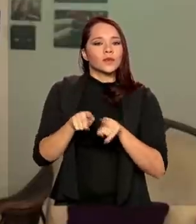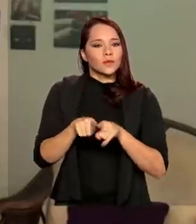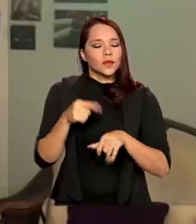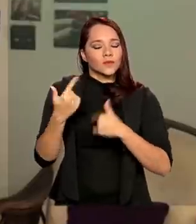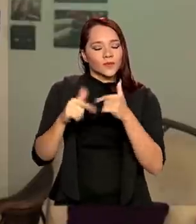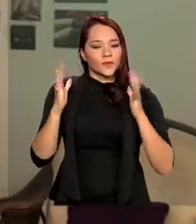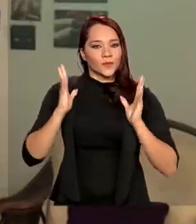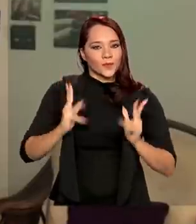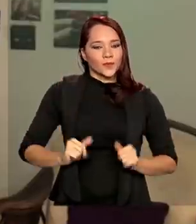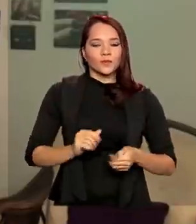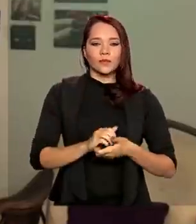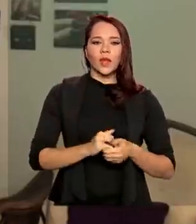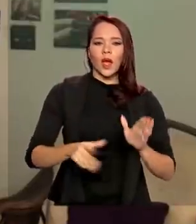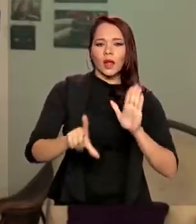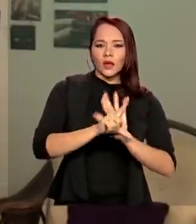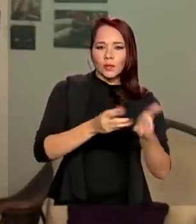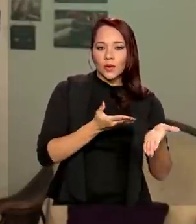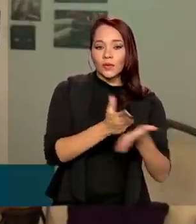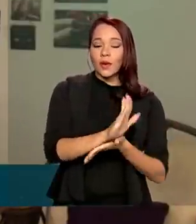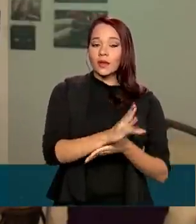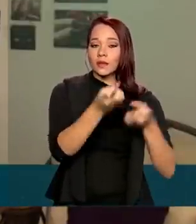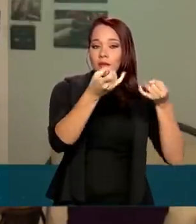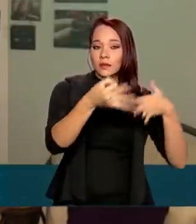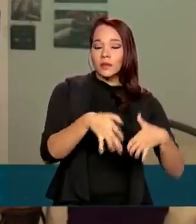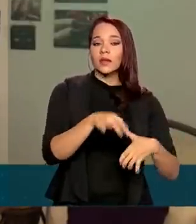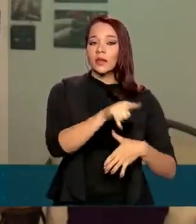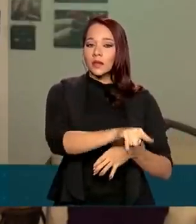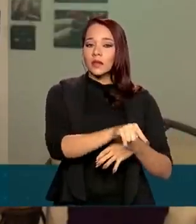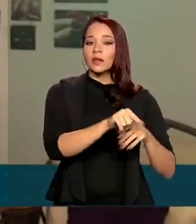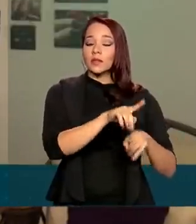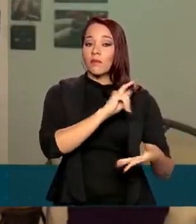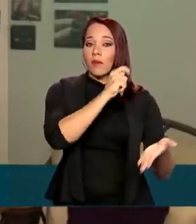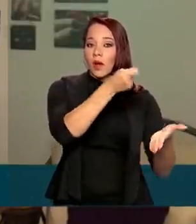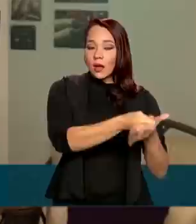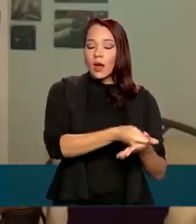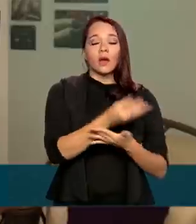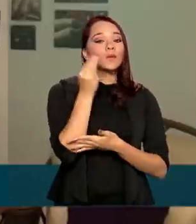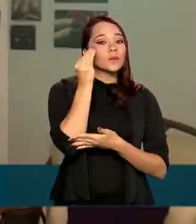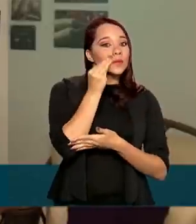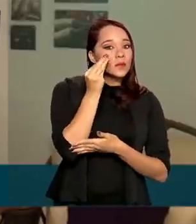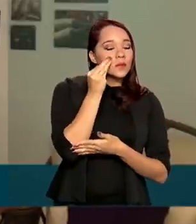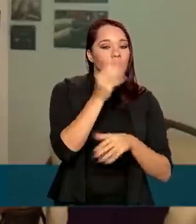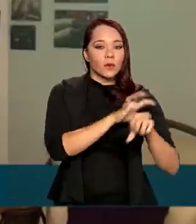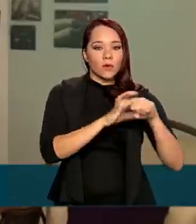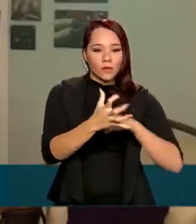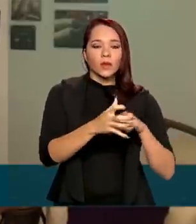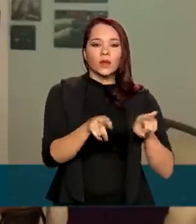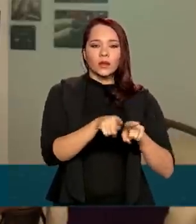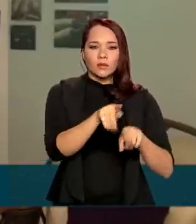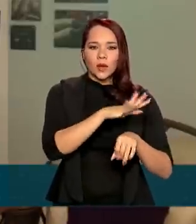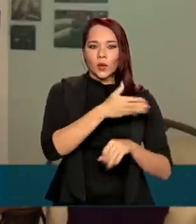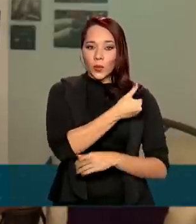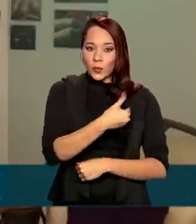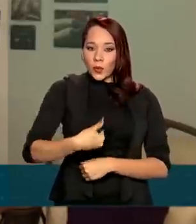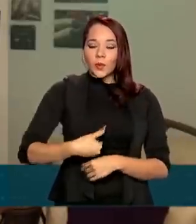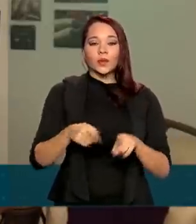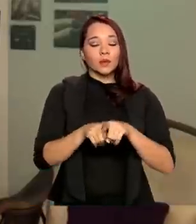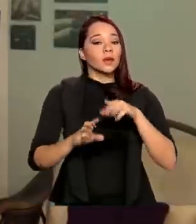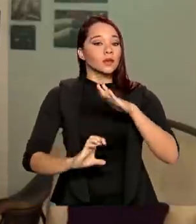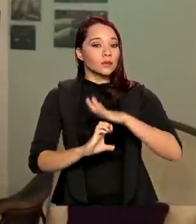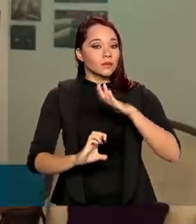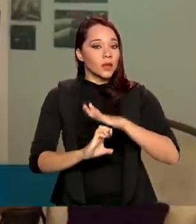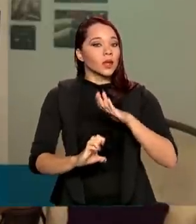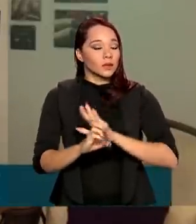lei sancionada determina ainda que, além de arcar com os custos dos exames, o poder público e os empregadores privados